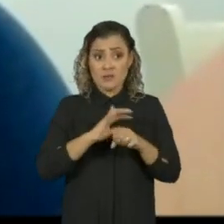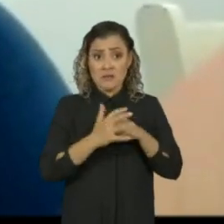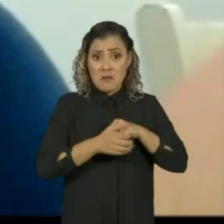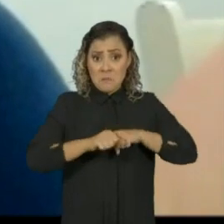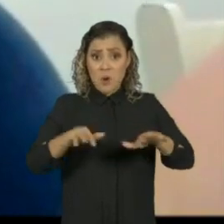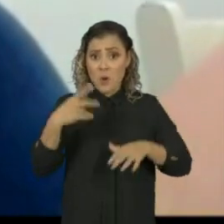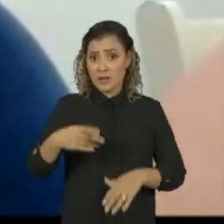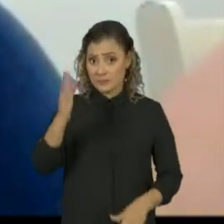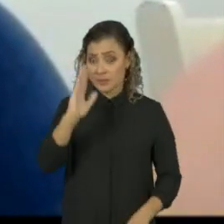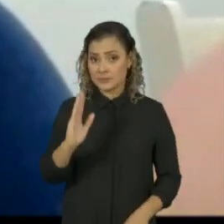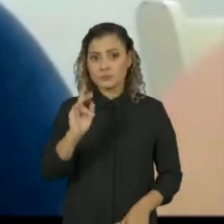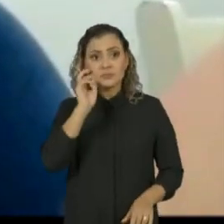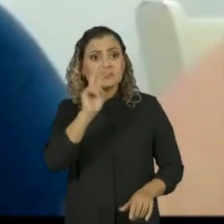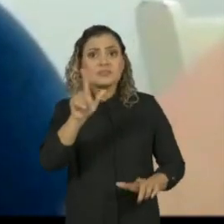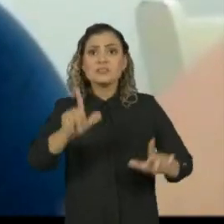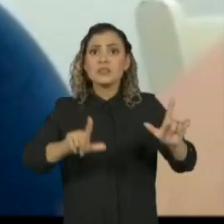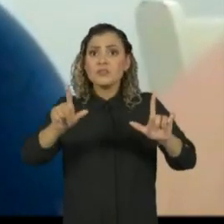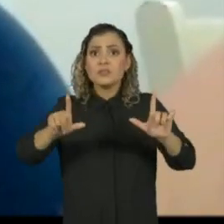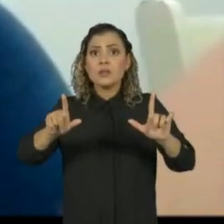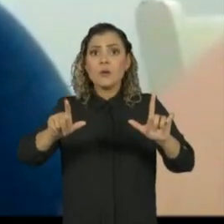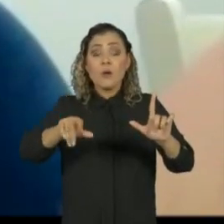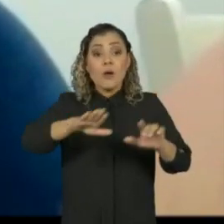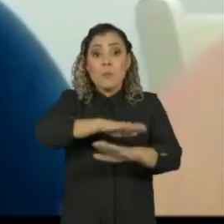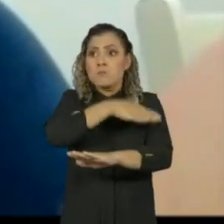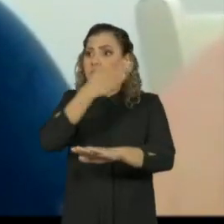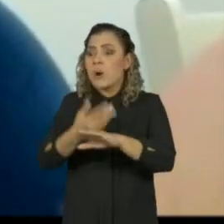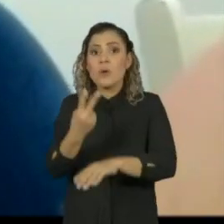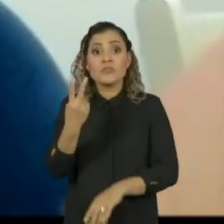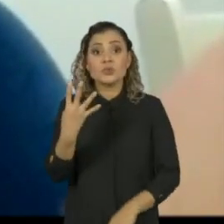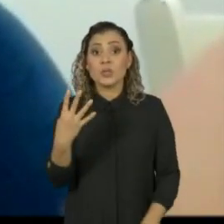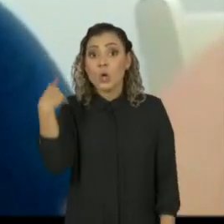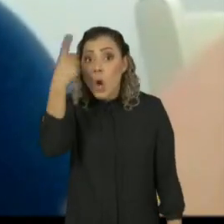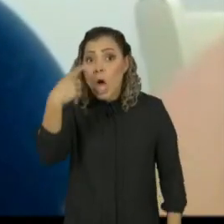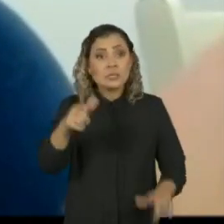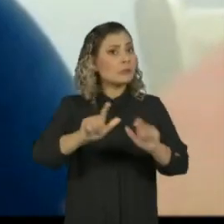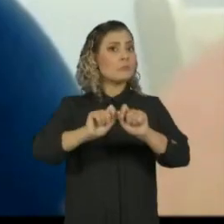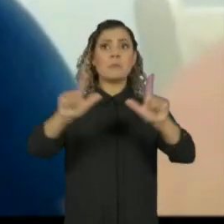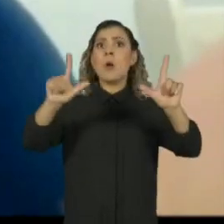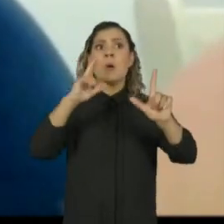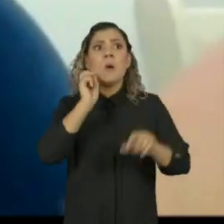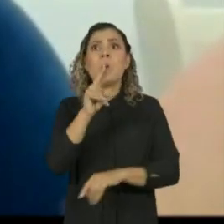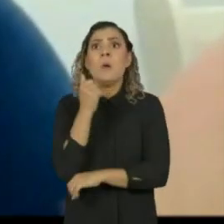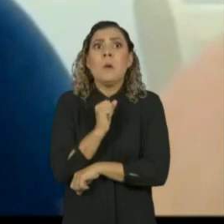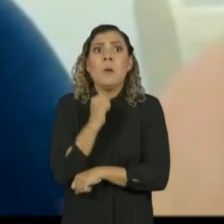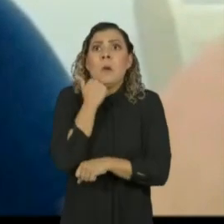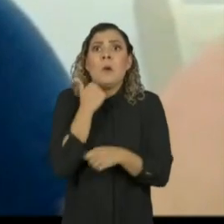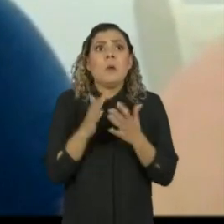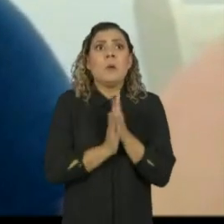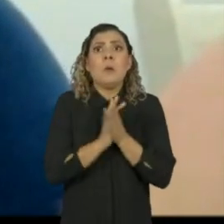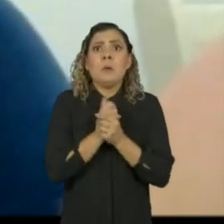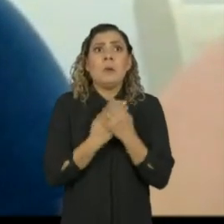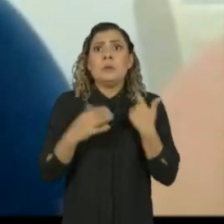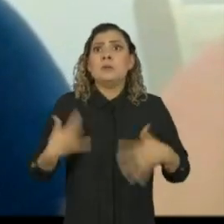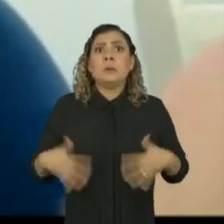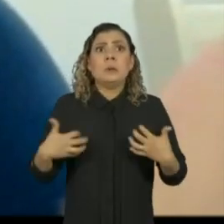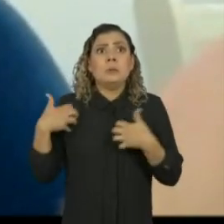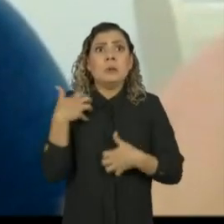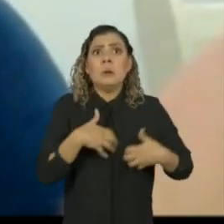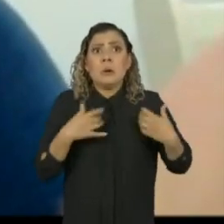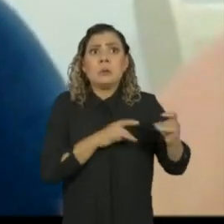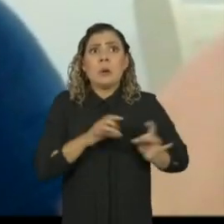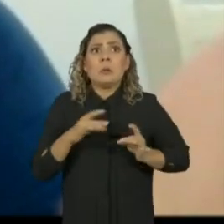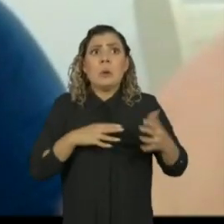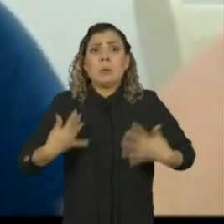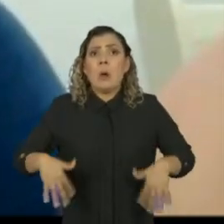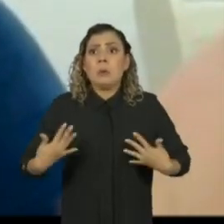ao Brasil. A televisão ficou ligada 24 horas praticamente em casa e aí veio o medo desesperador da